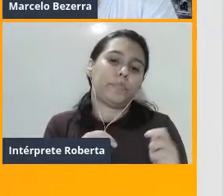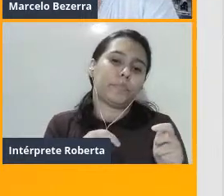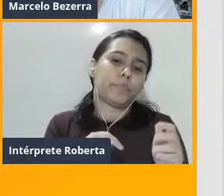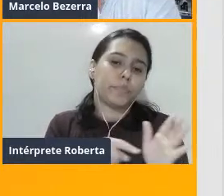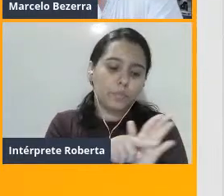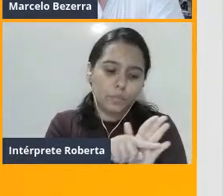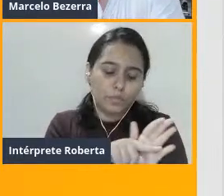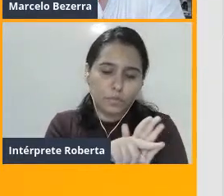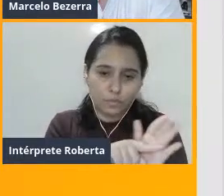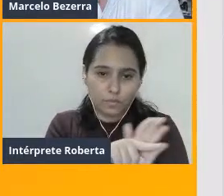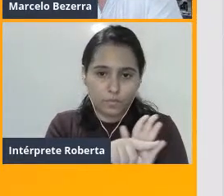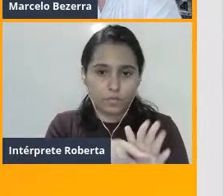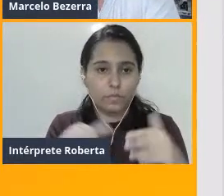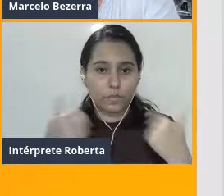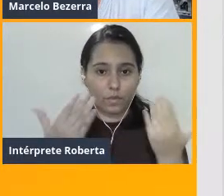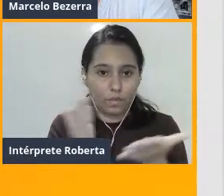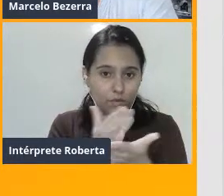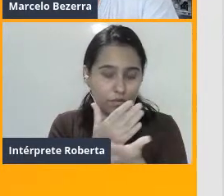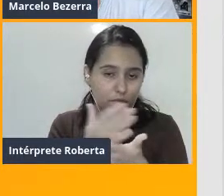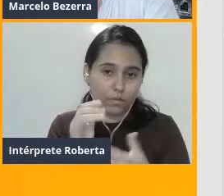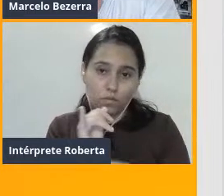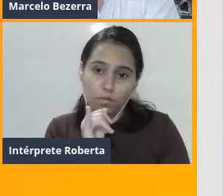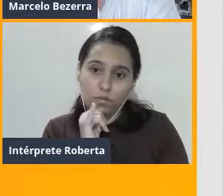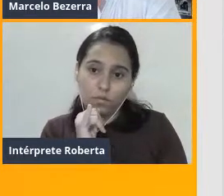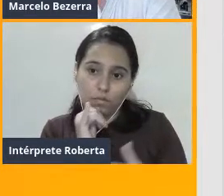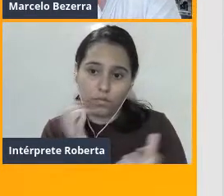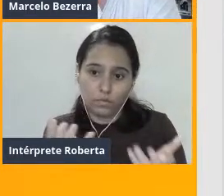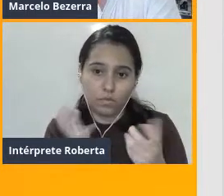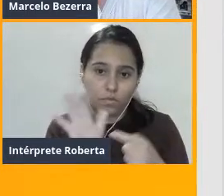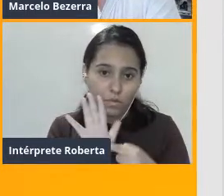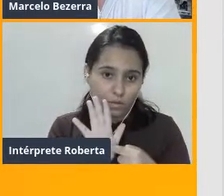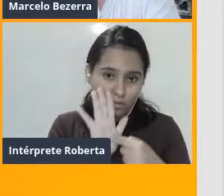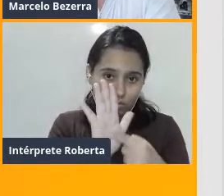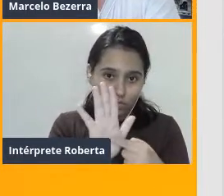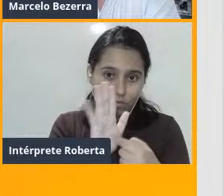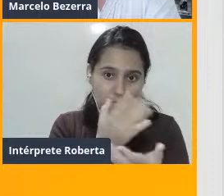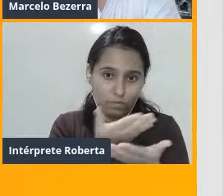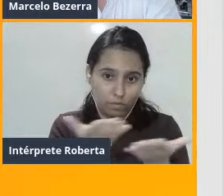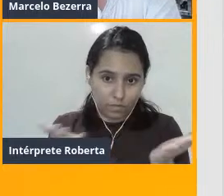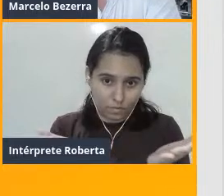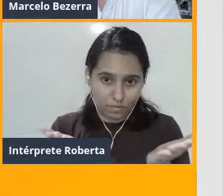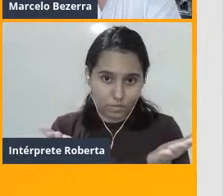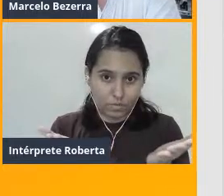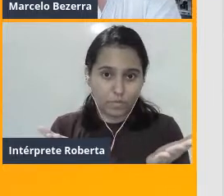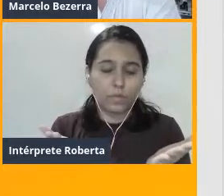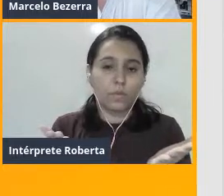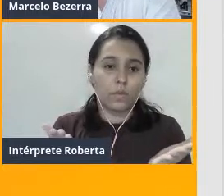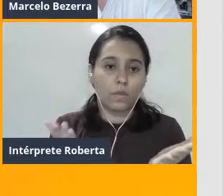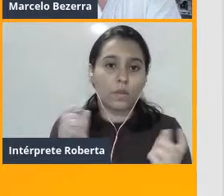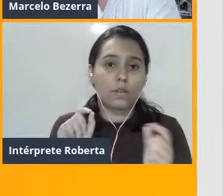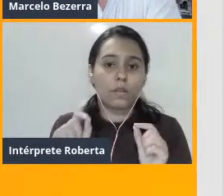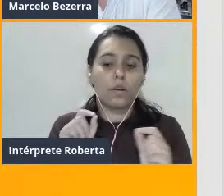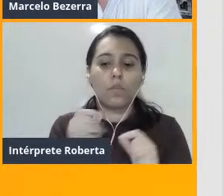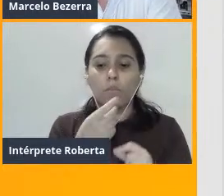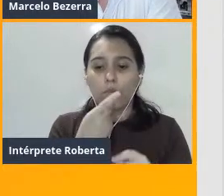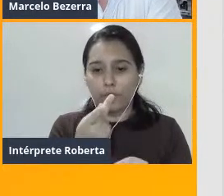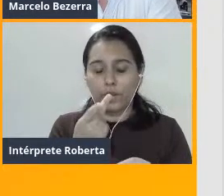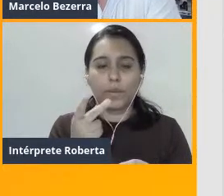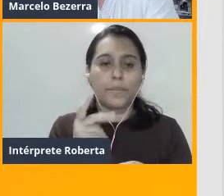alguns exemplos que eu gostaria de mostrar aqui a vocês, que eu vou citar, tá?